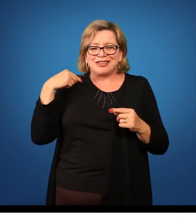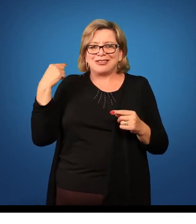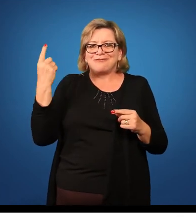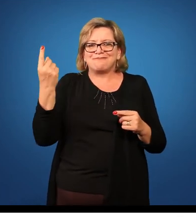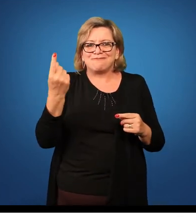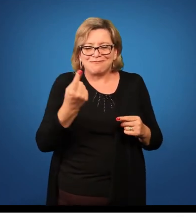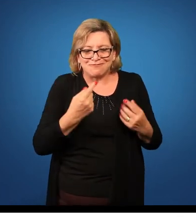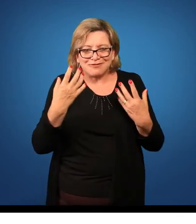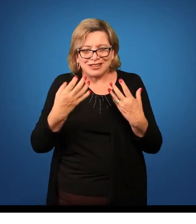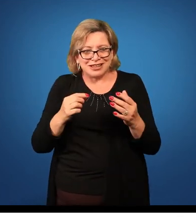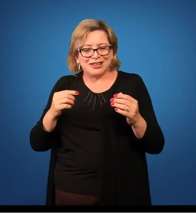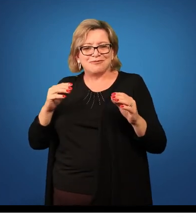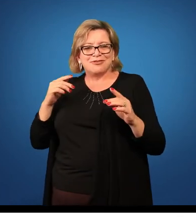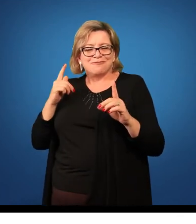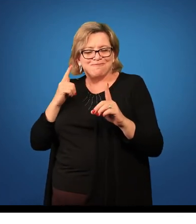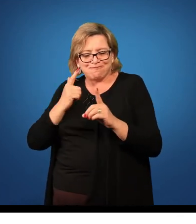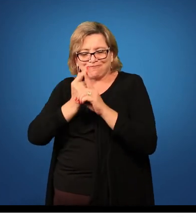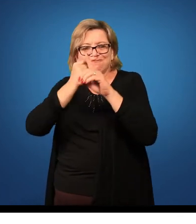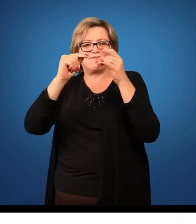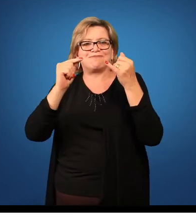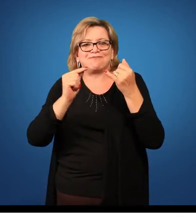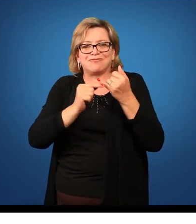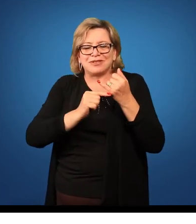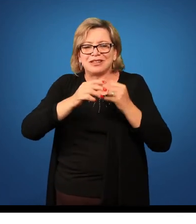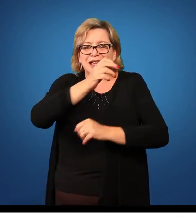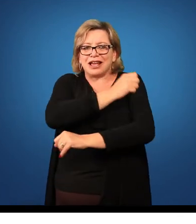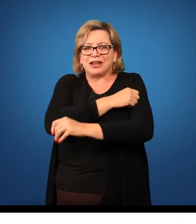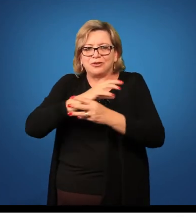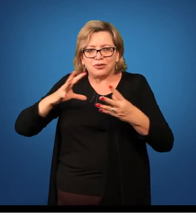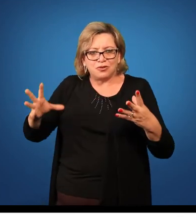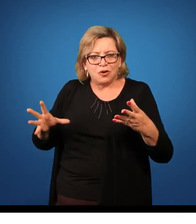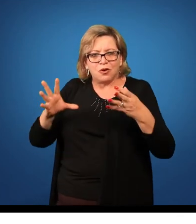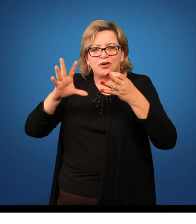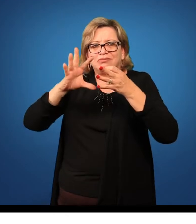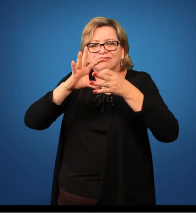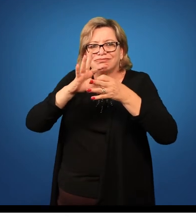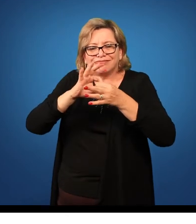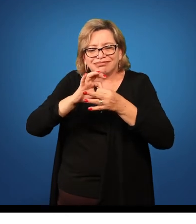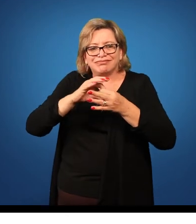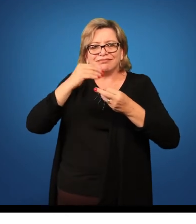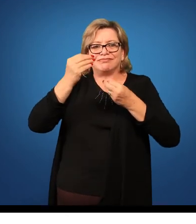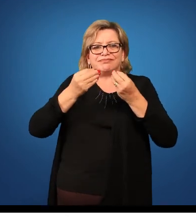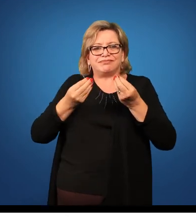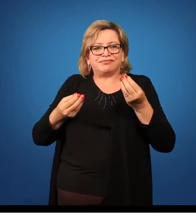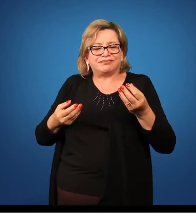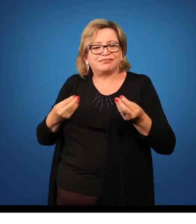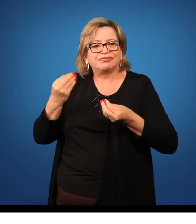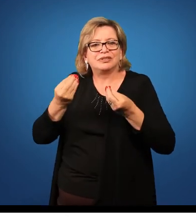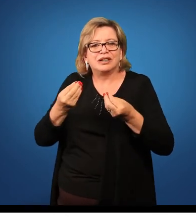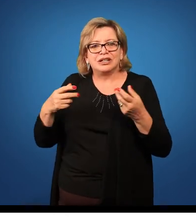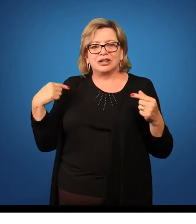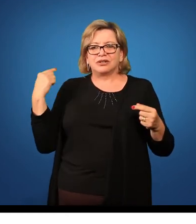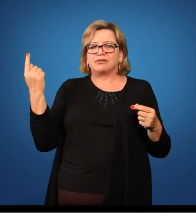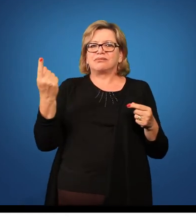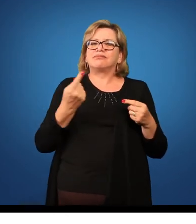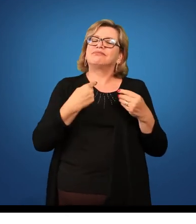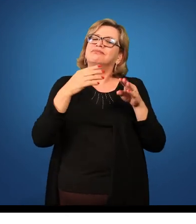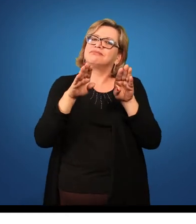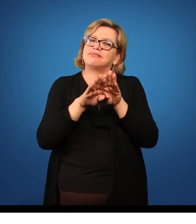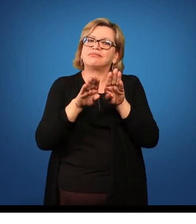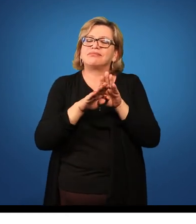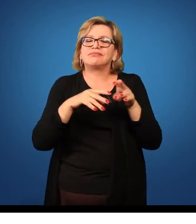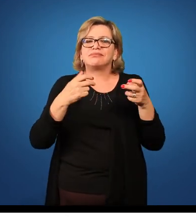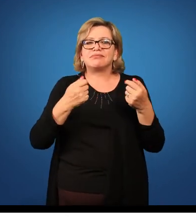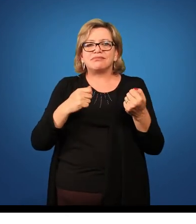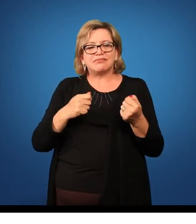aluno consiga fazer esse tipo de contextualização, de interligação, nós também devemos